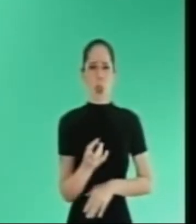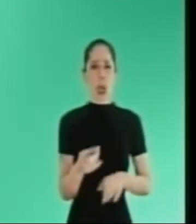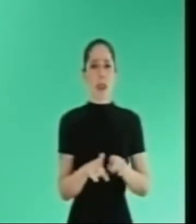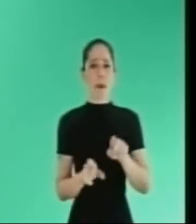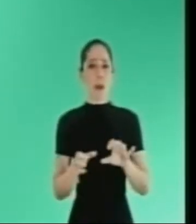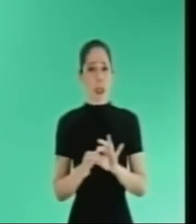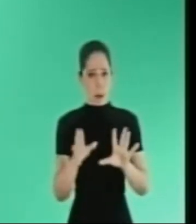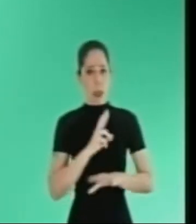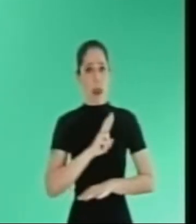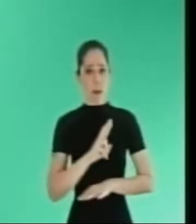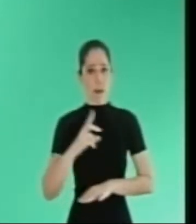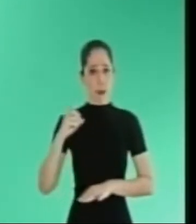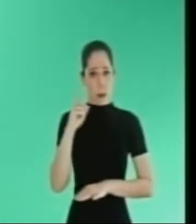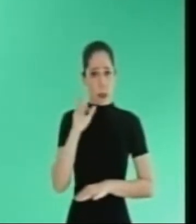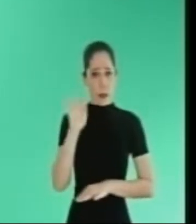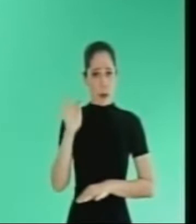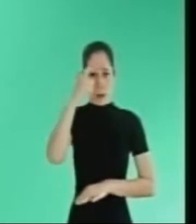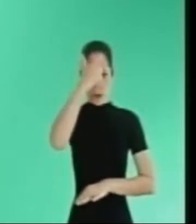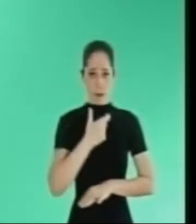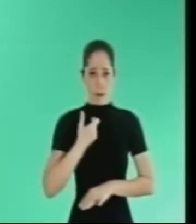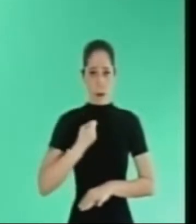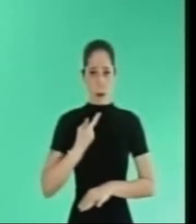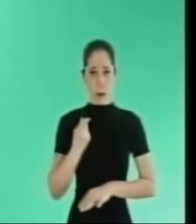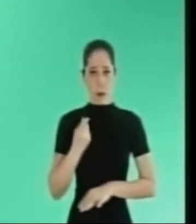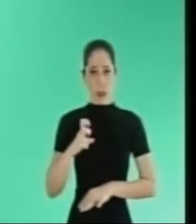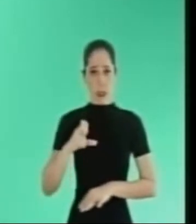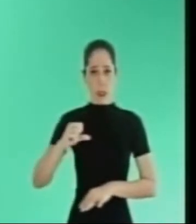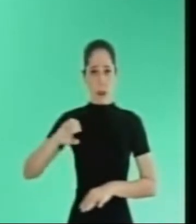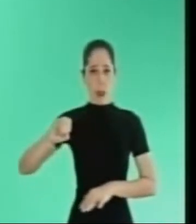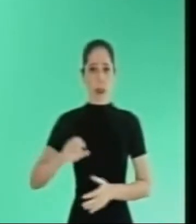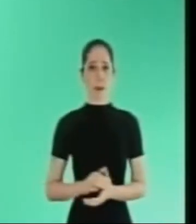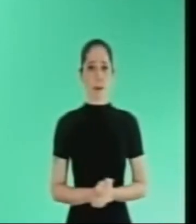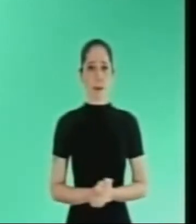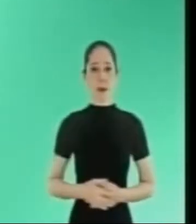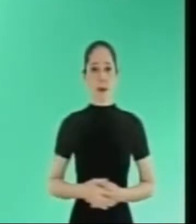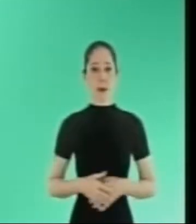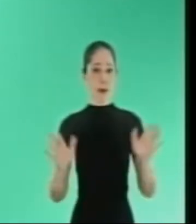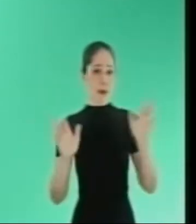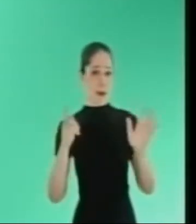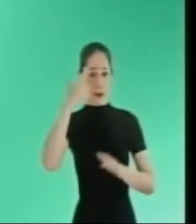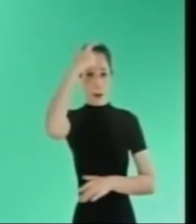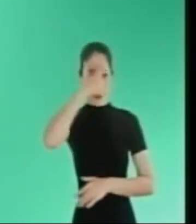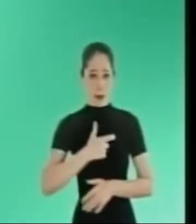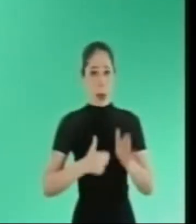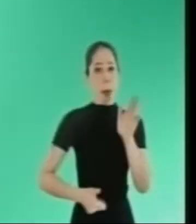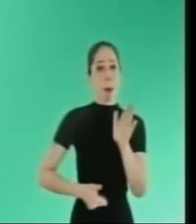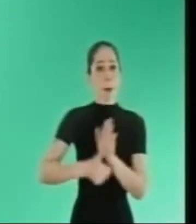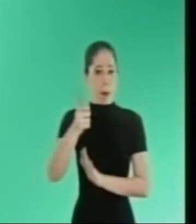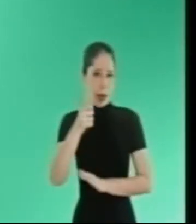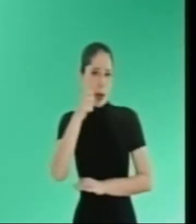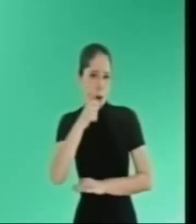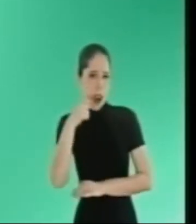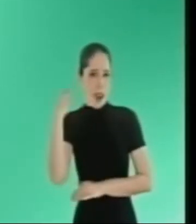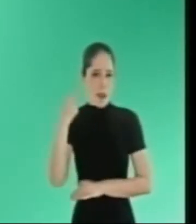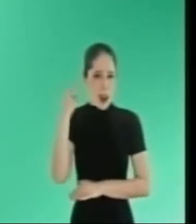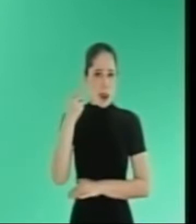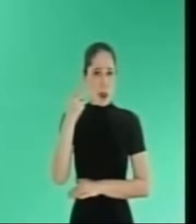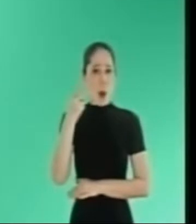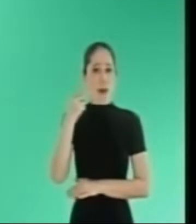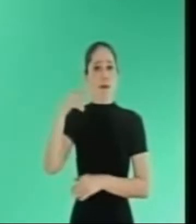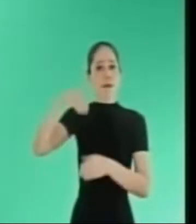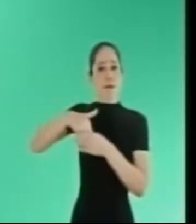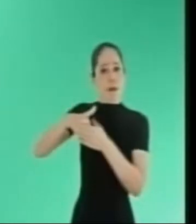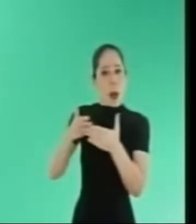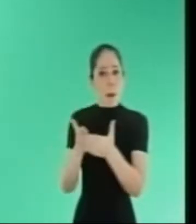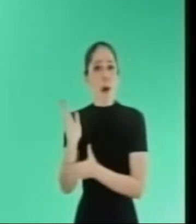drogas, pela liberdade religiosa. Deputado Federal, Ayrton Souza, 15-90. Olá, sou Lourdes Sprenger, primeira vereadora